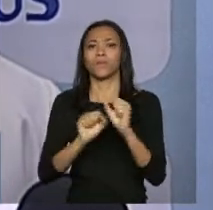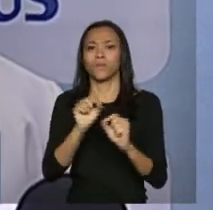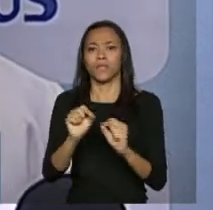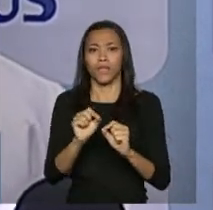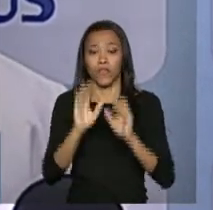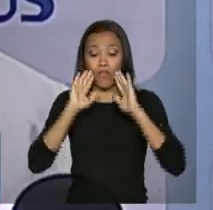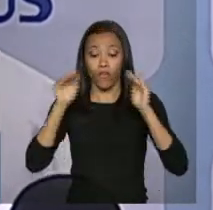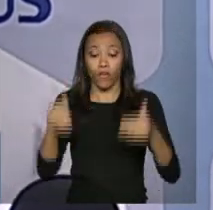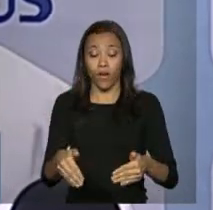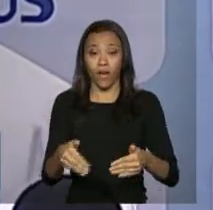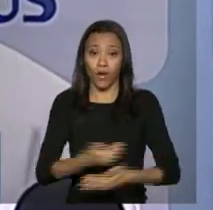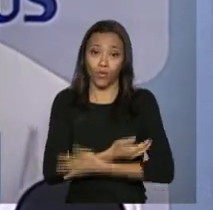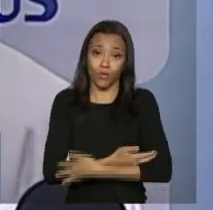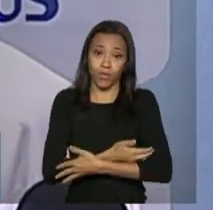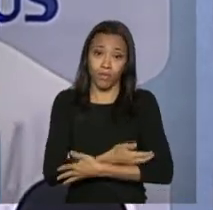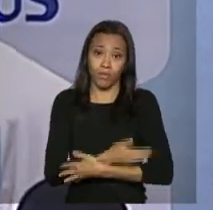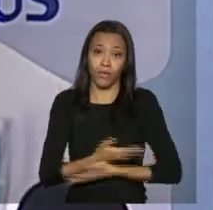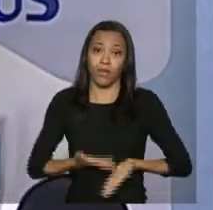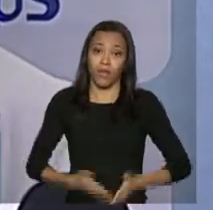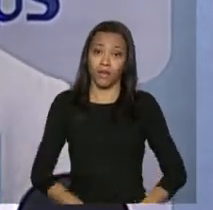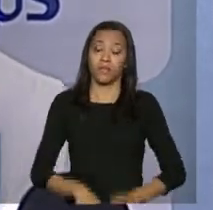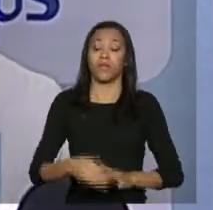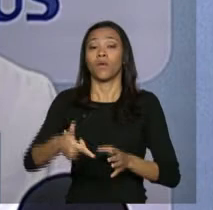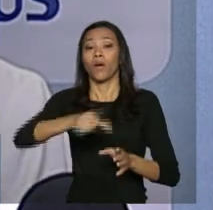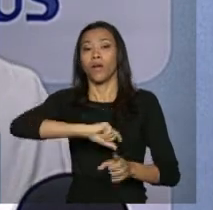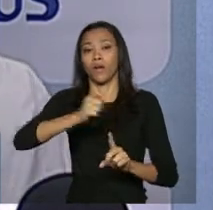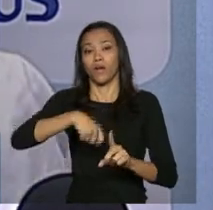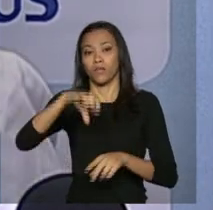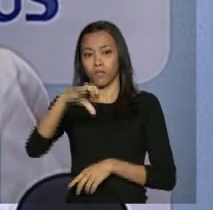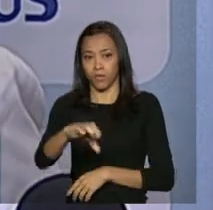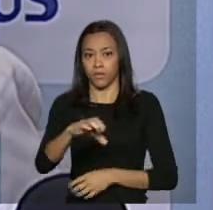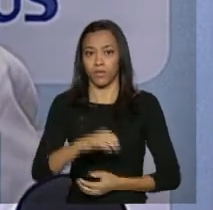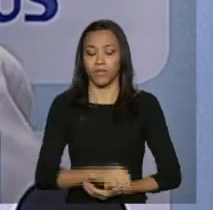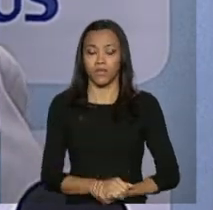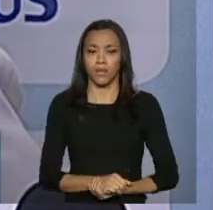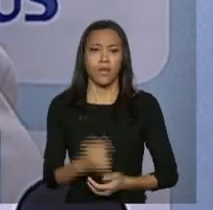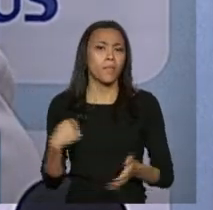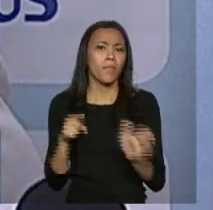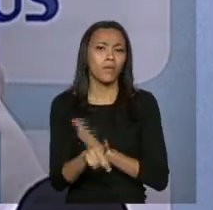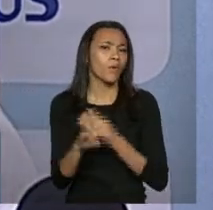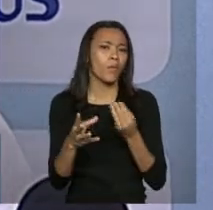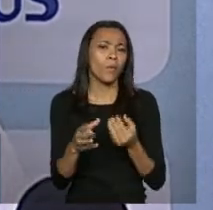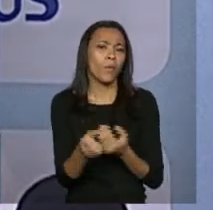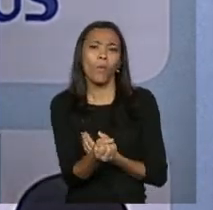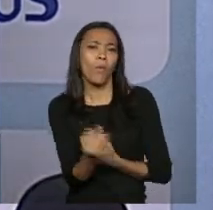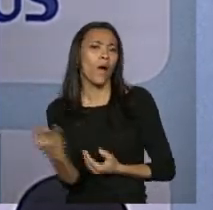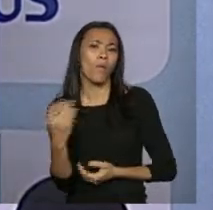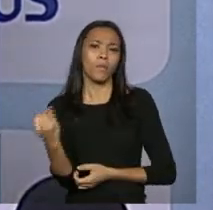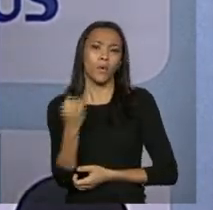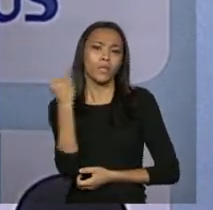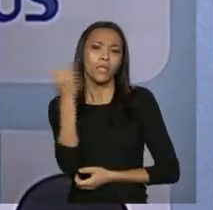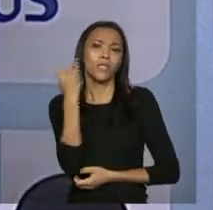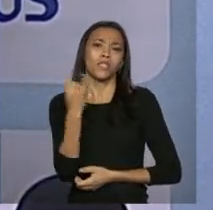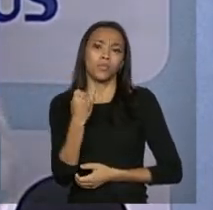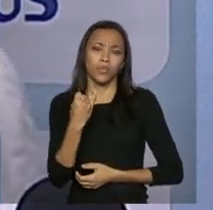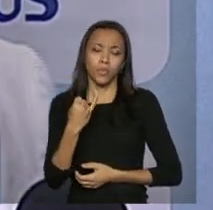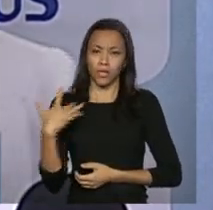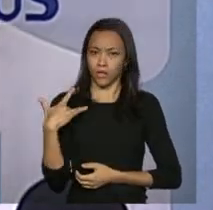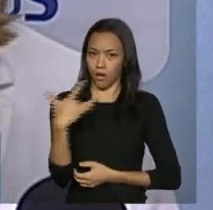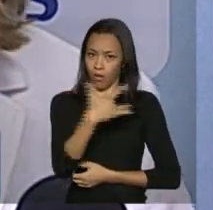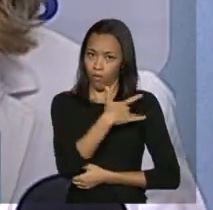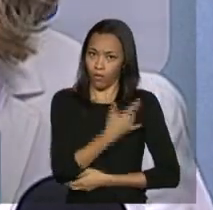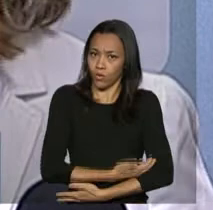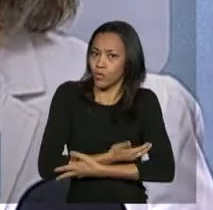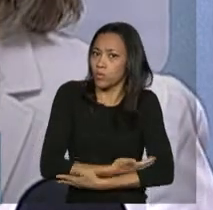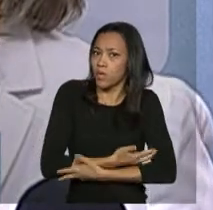prematuros. A senhora pode falar da importância do leite materno para o desenvolvimento desses prematuros? Quais os